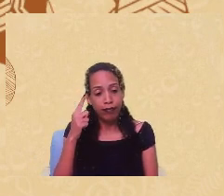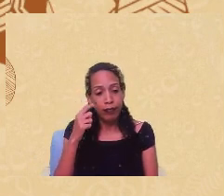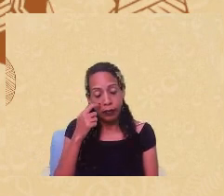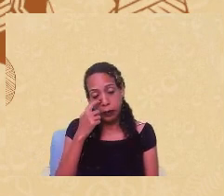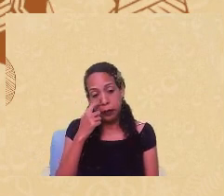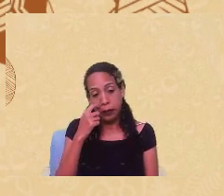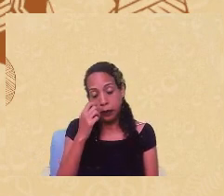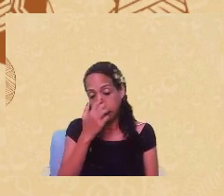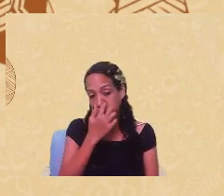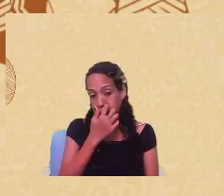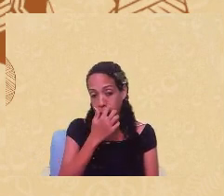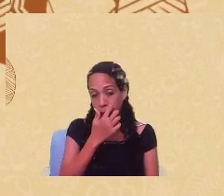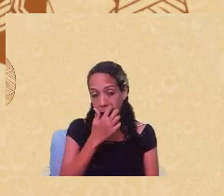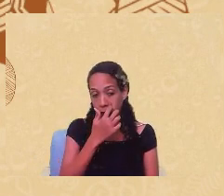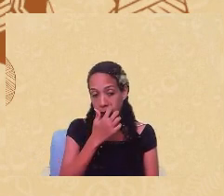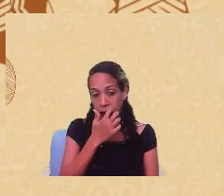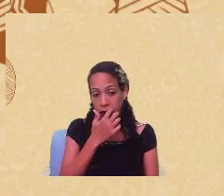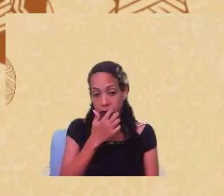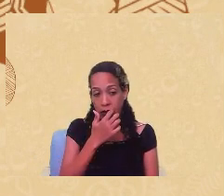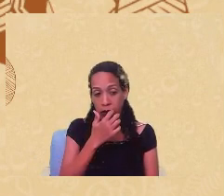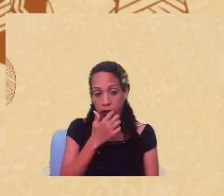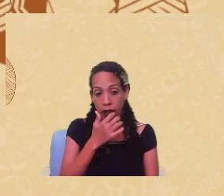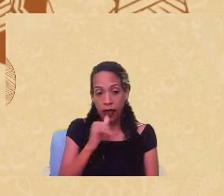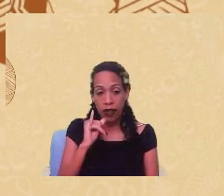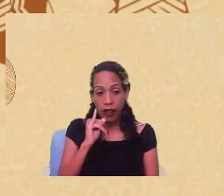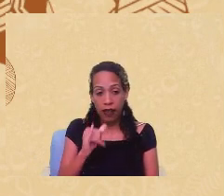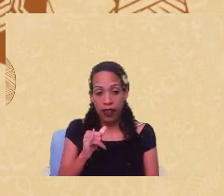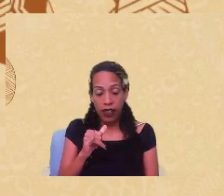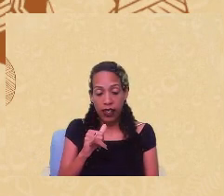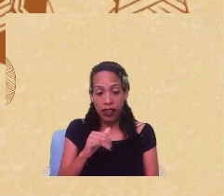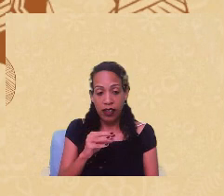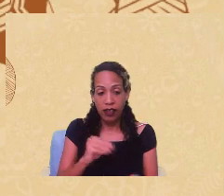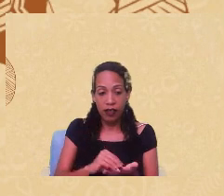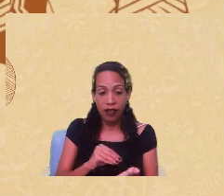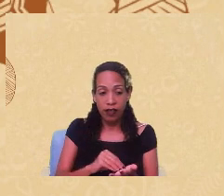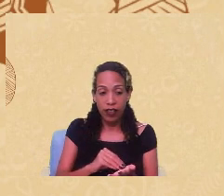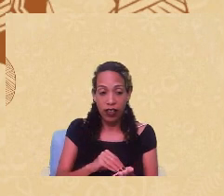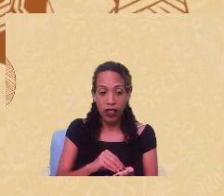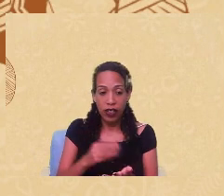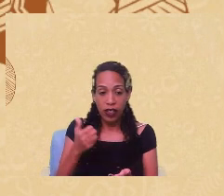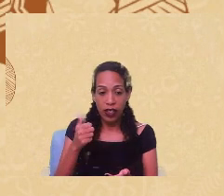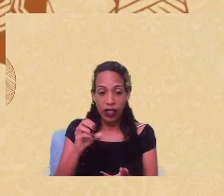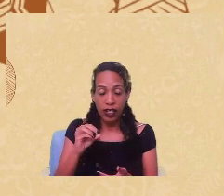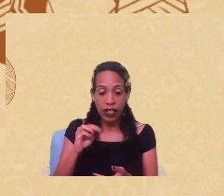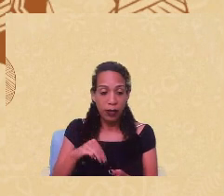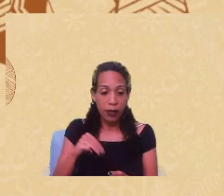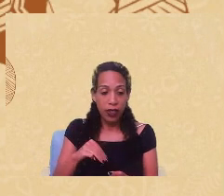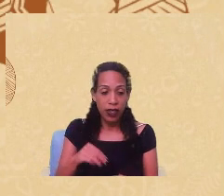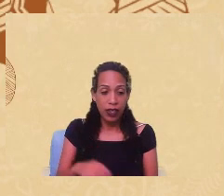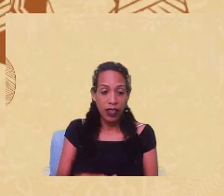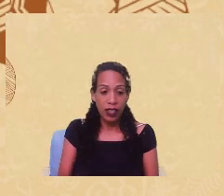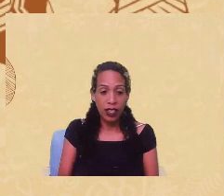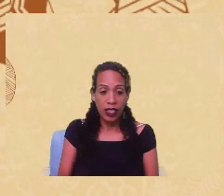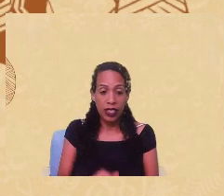se puder, me avisa quando estiver faltando dez minutos, estou quase acabando, mas estou com medo de estender a cara passar a mão.